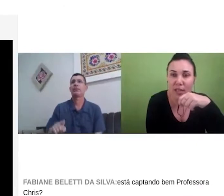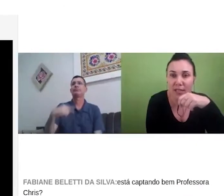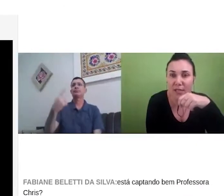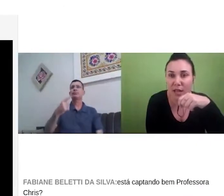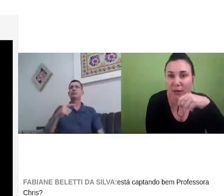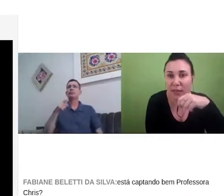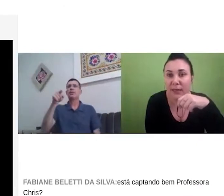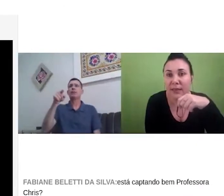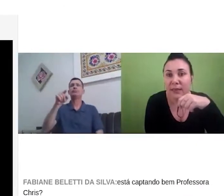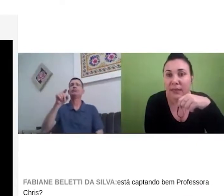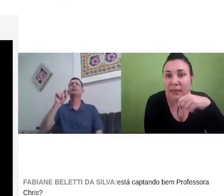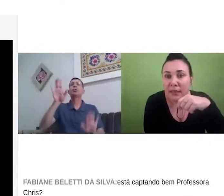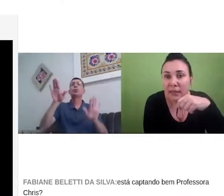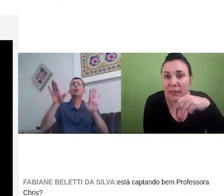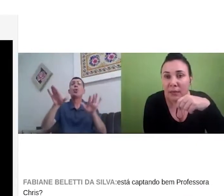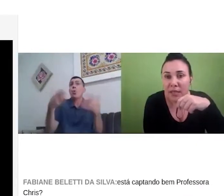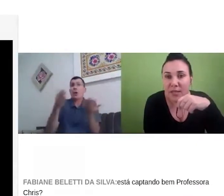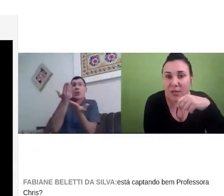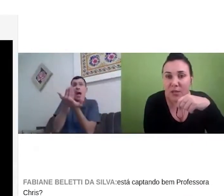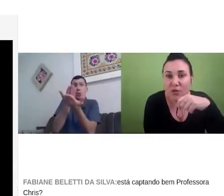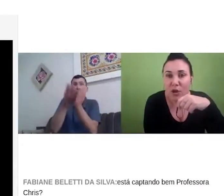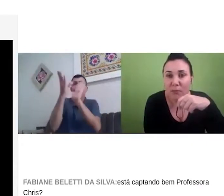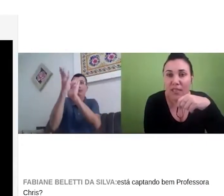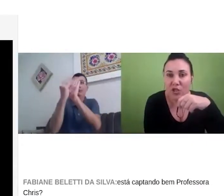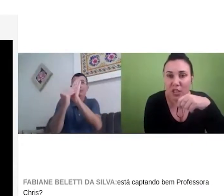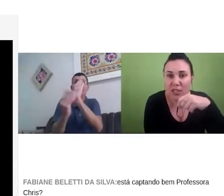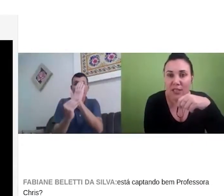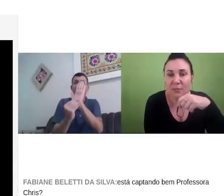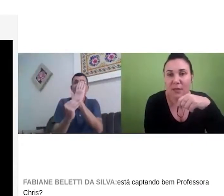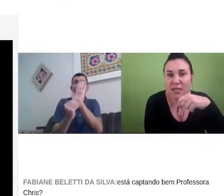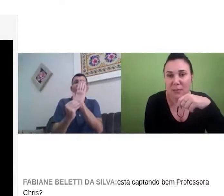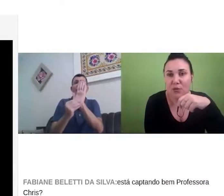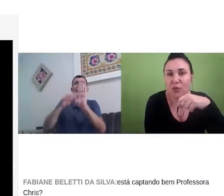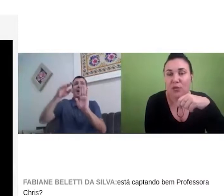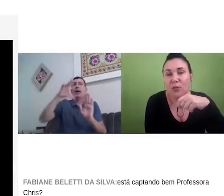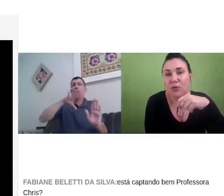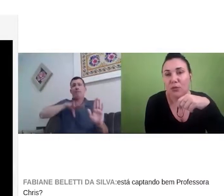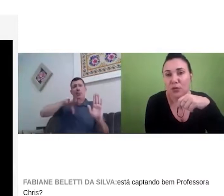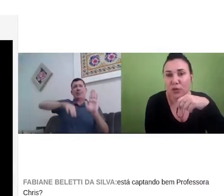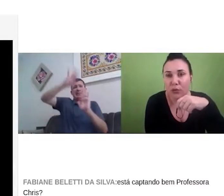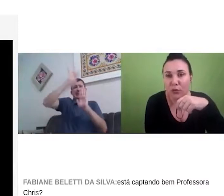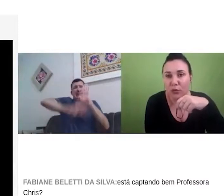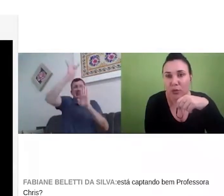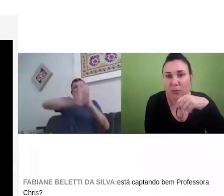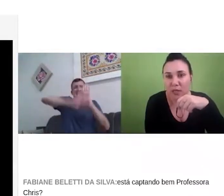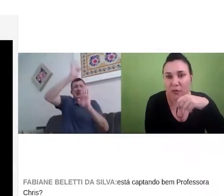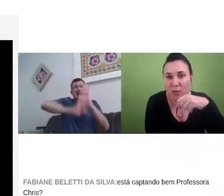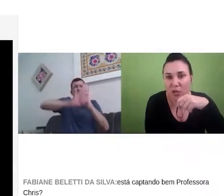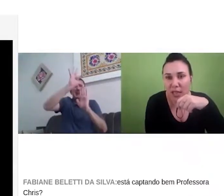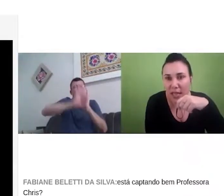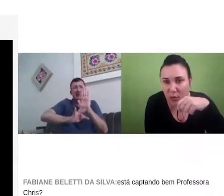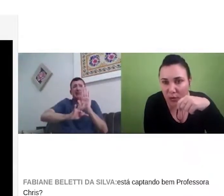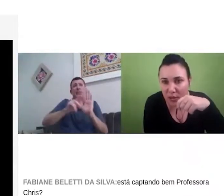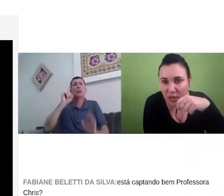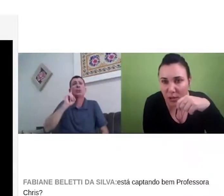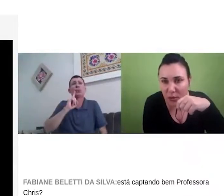aula, de organizar sua aula, mas são só apenas dicas das minhas percepções sobre os conteúdos, sobre as formas